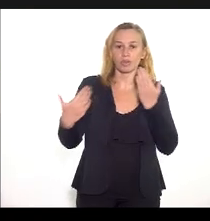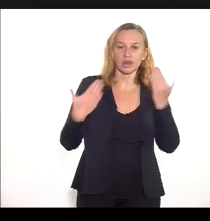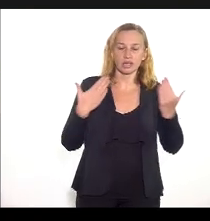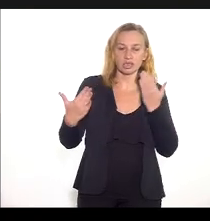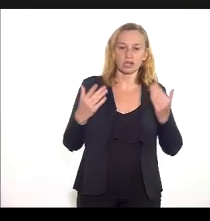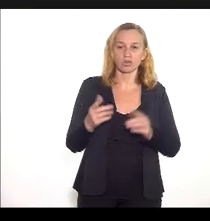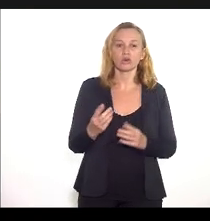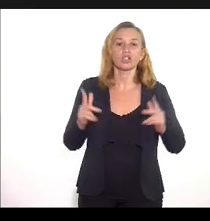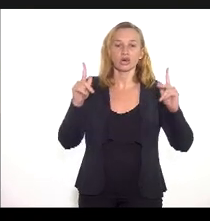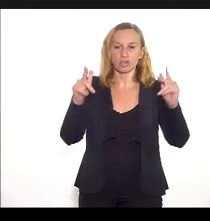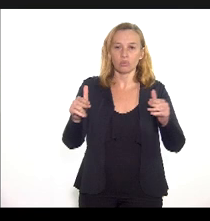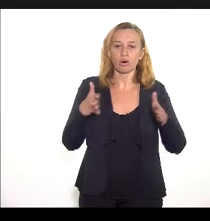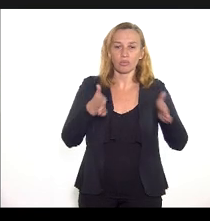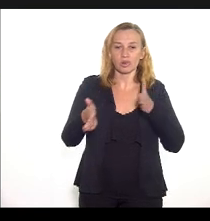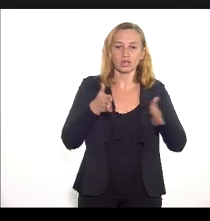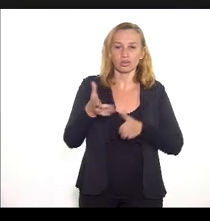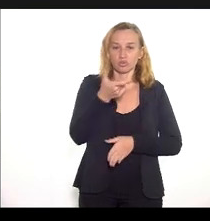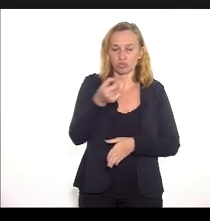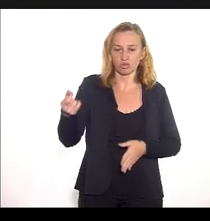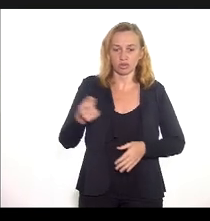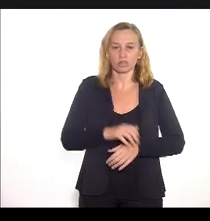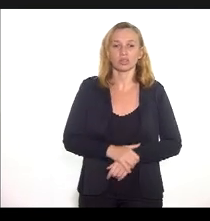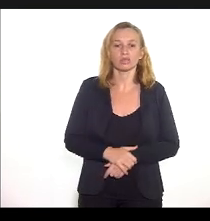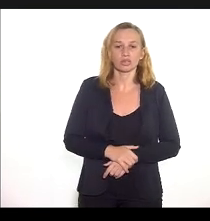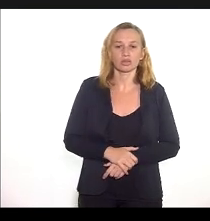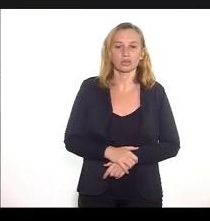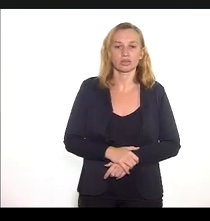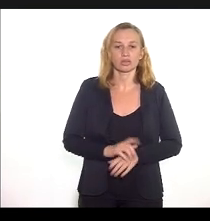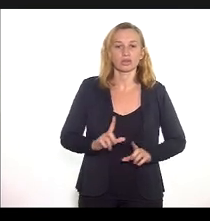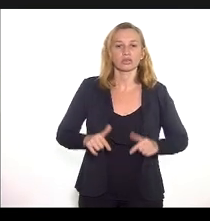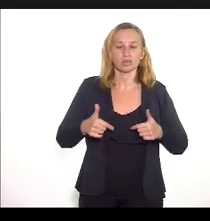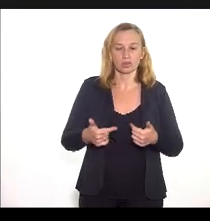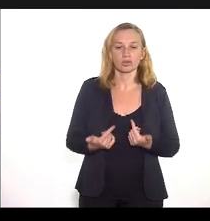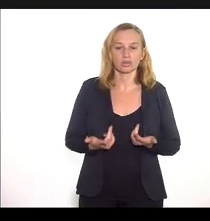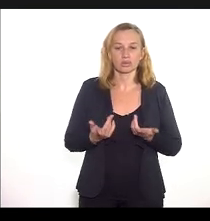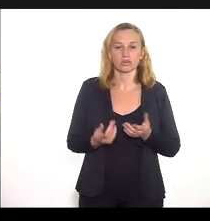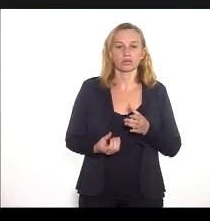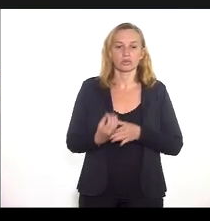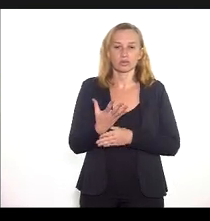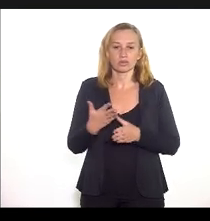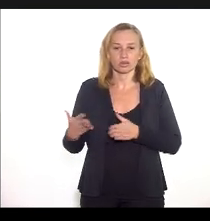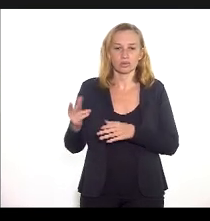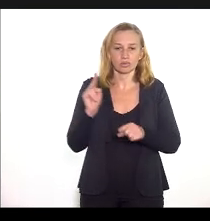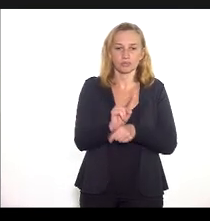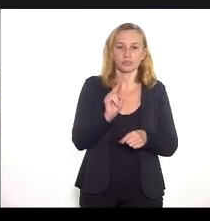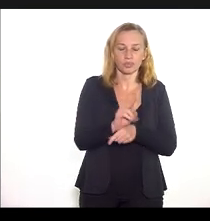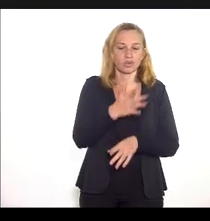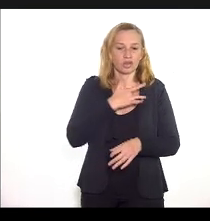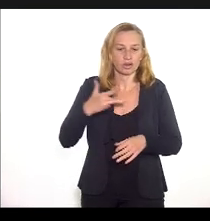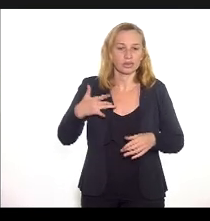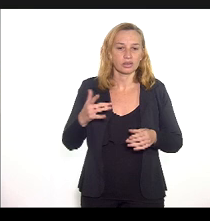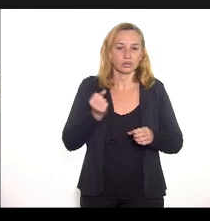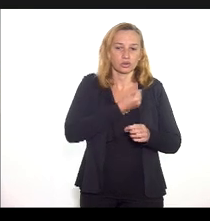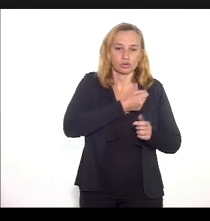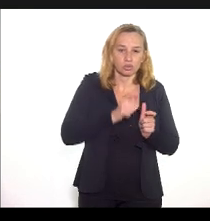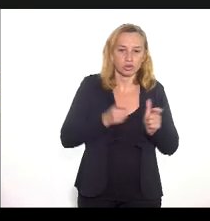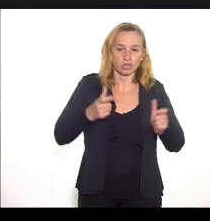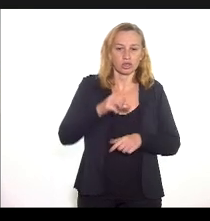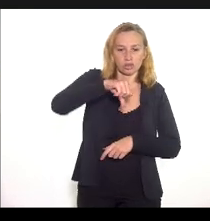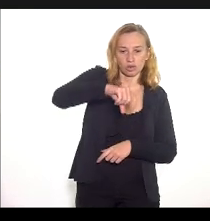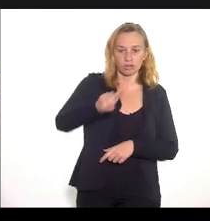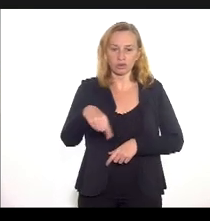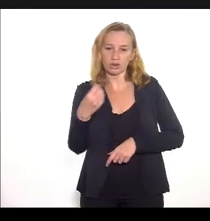com o mesmo período de 2020. As ações de promoção e prevenção em saúde aumentaram 9